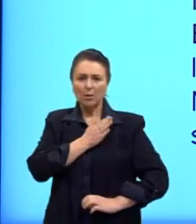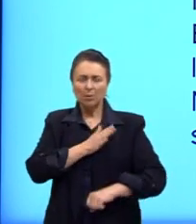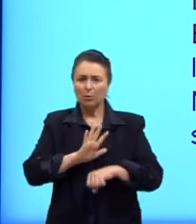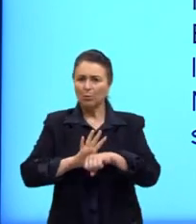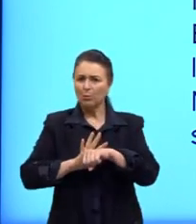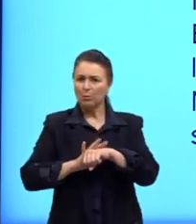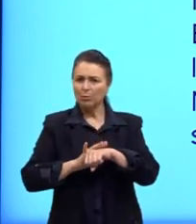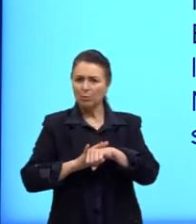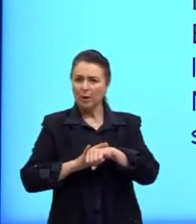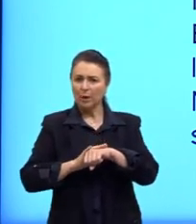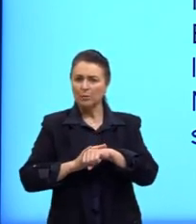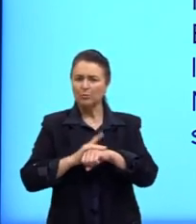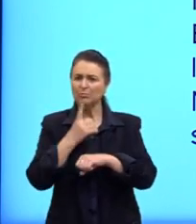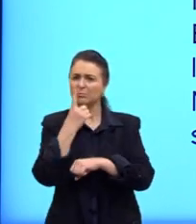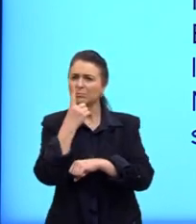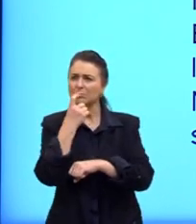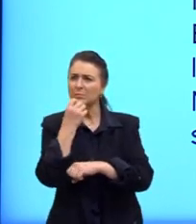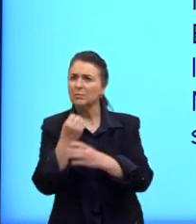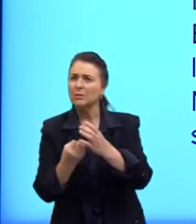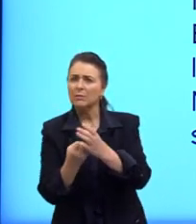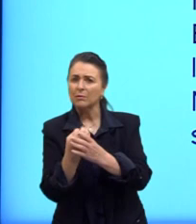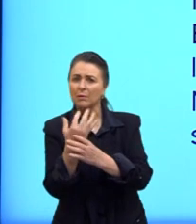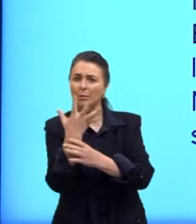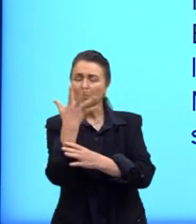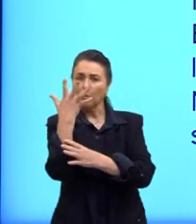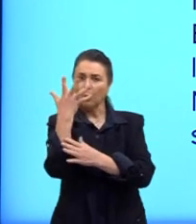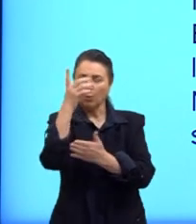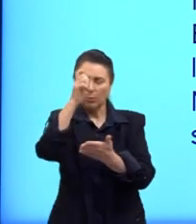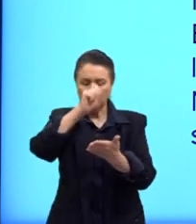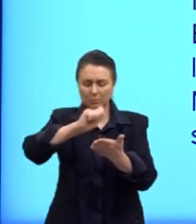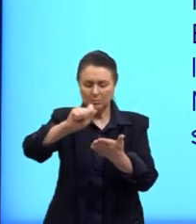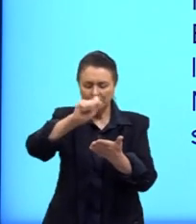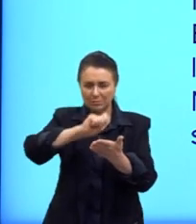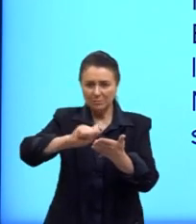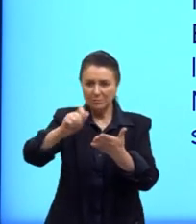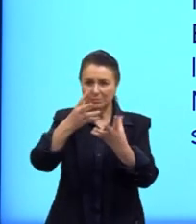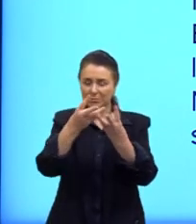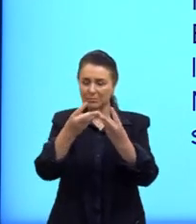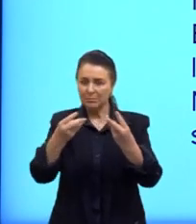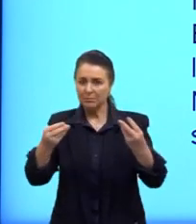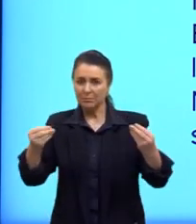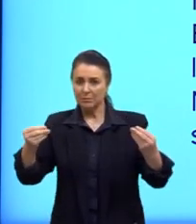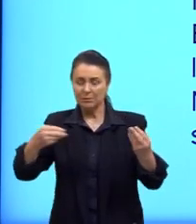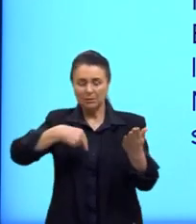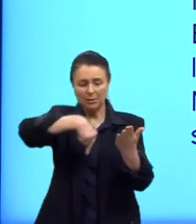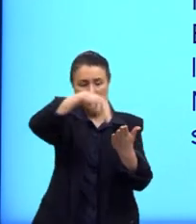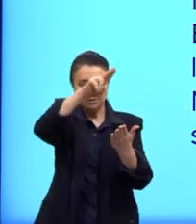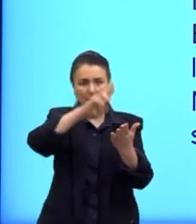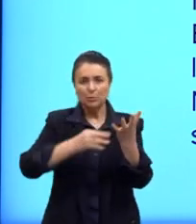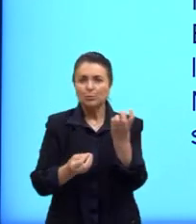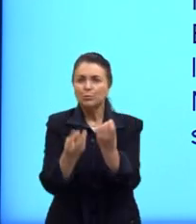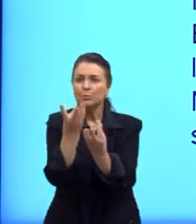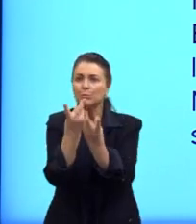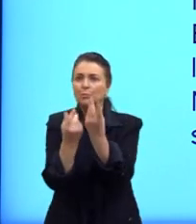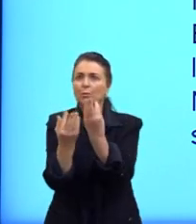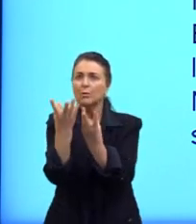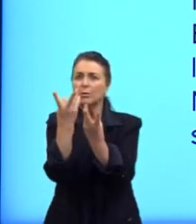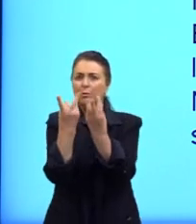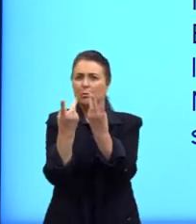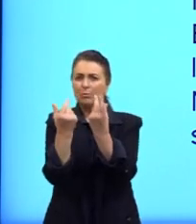em rubras flores de um sutil lavrado. Na tinta ardente de um calor sombrio.